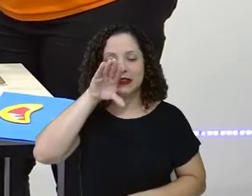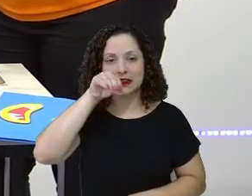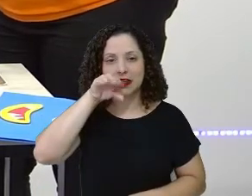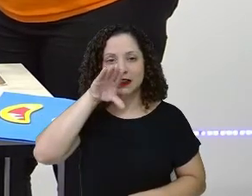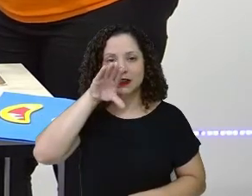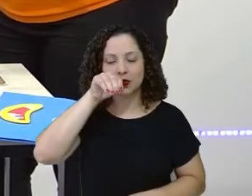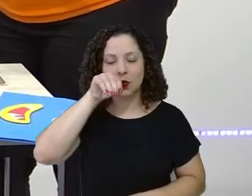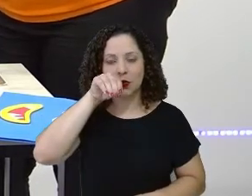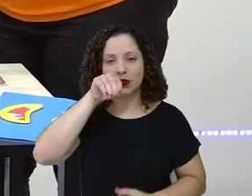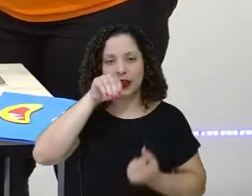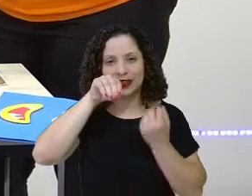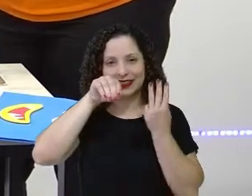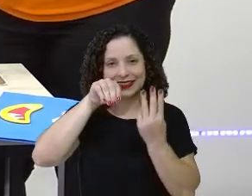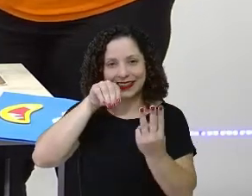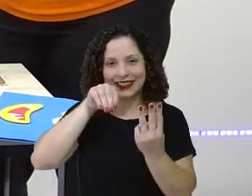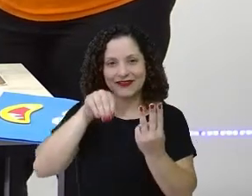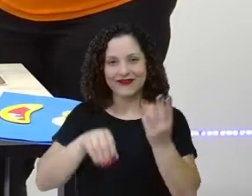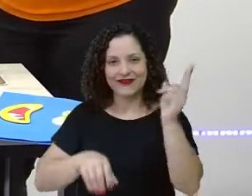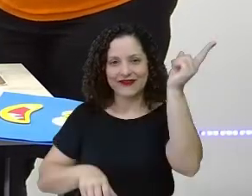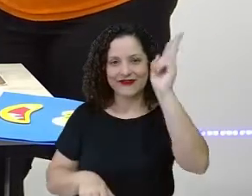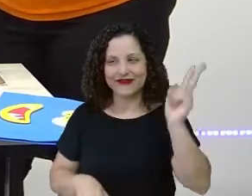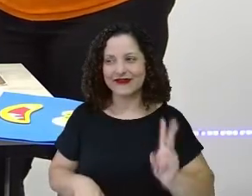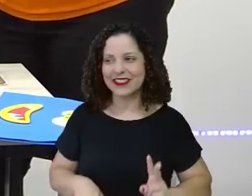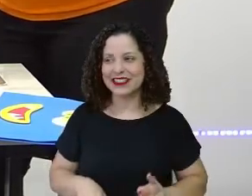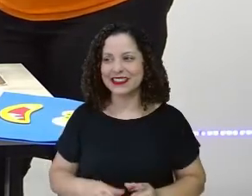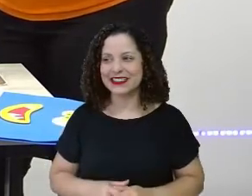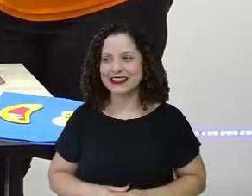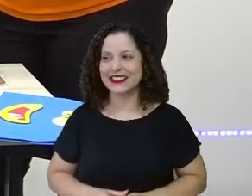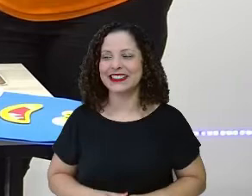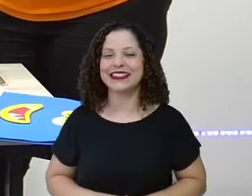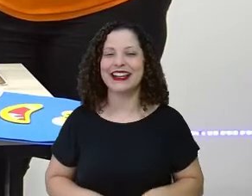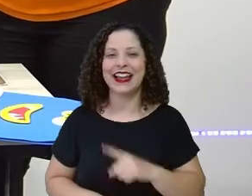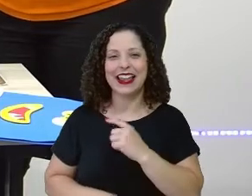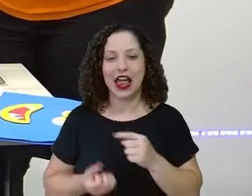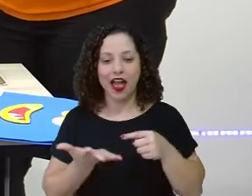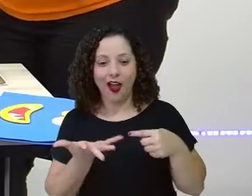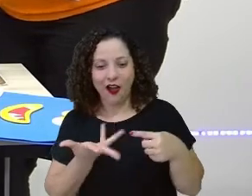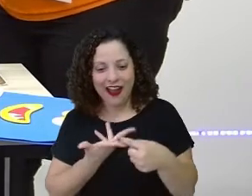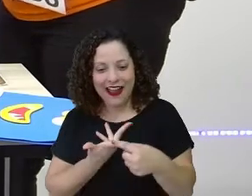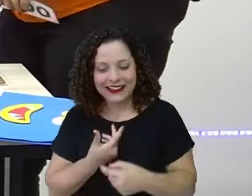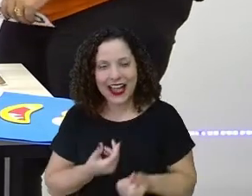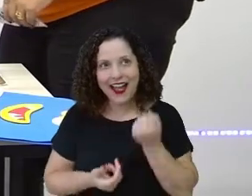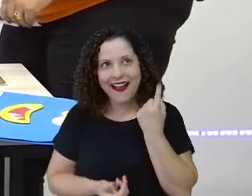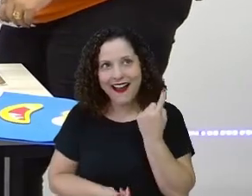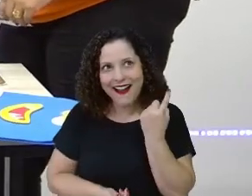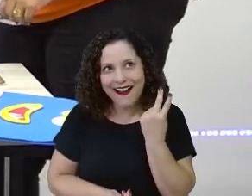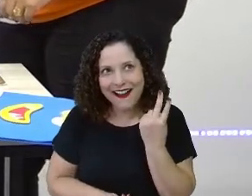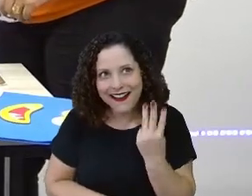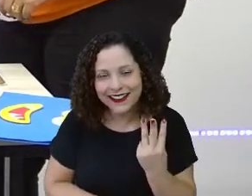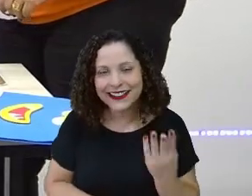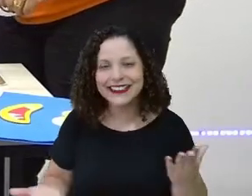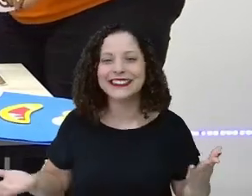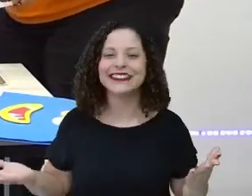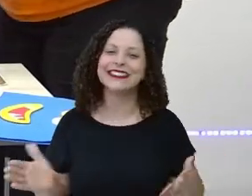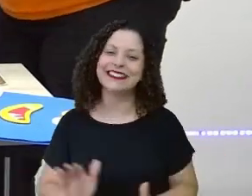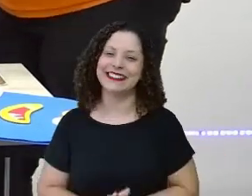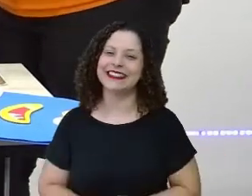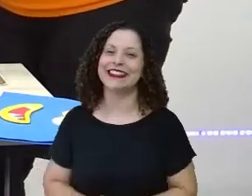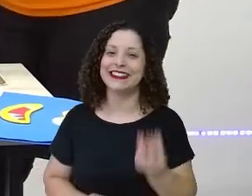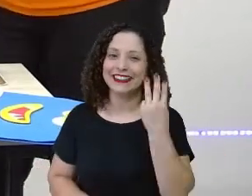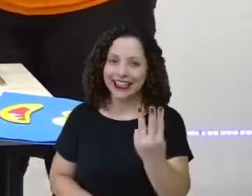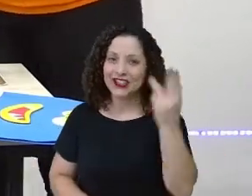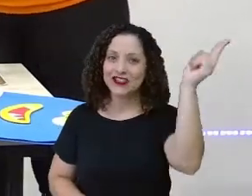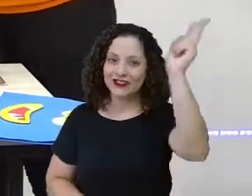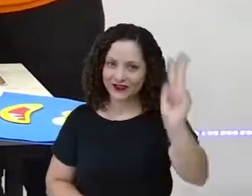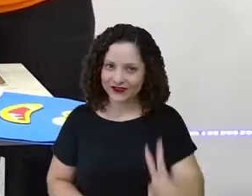Pensando! Ó, que bonitinho! Ela tá aqui! Pensando! Dó! Quantas vezes? Três! Três